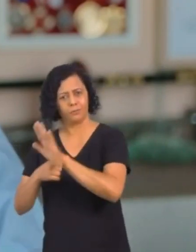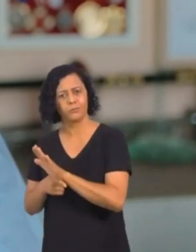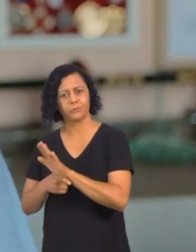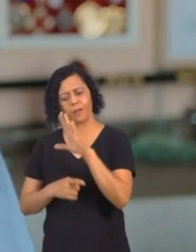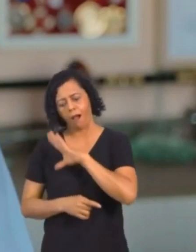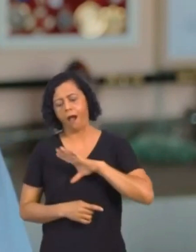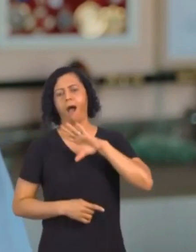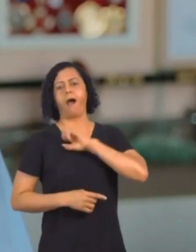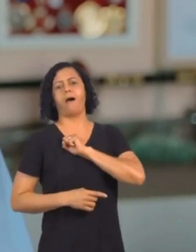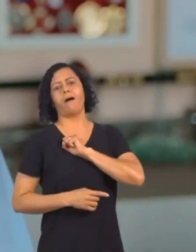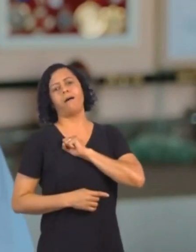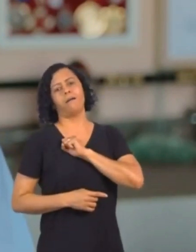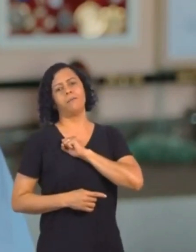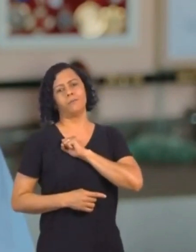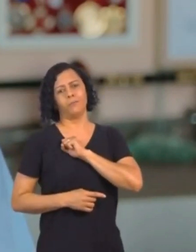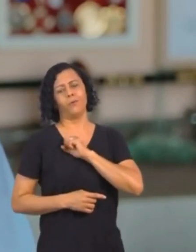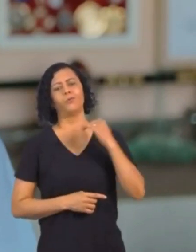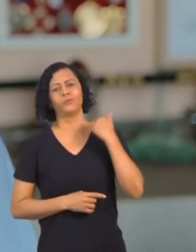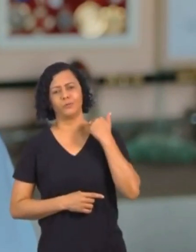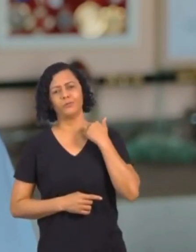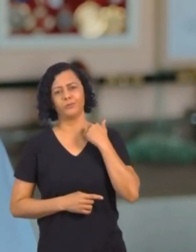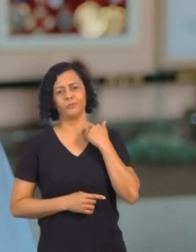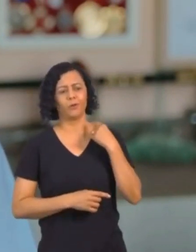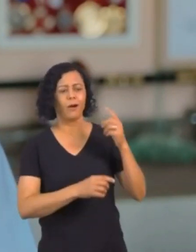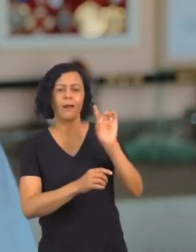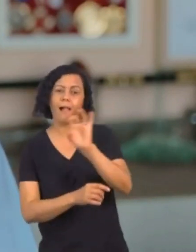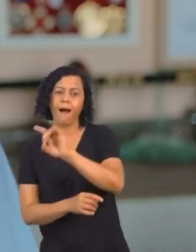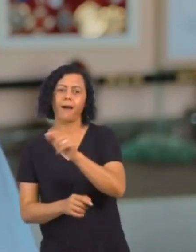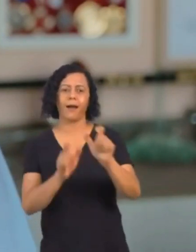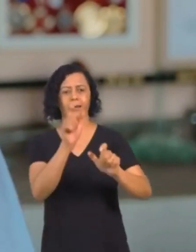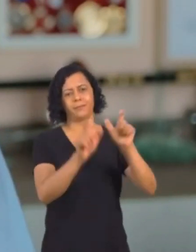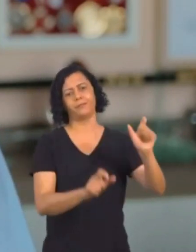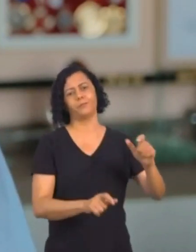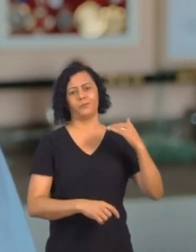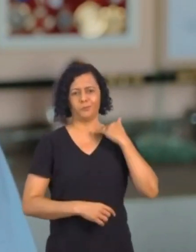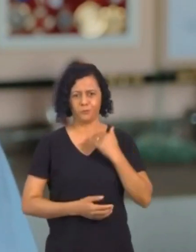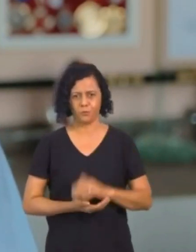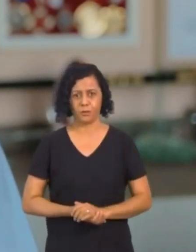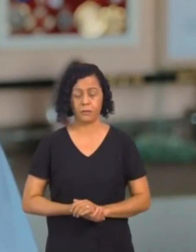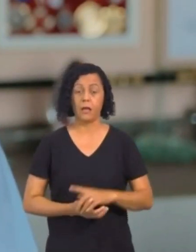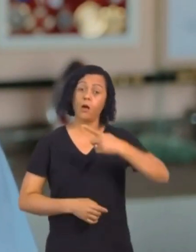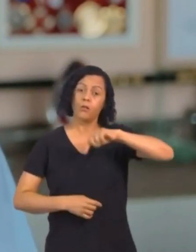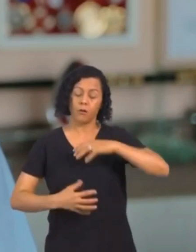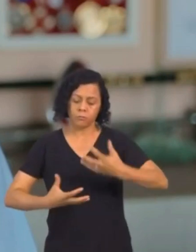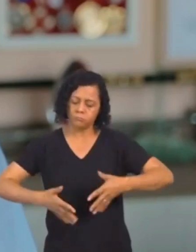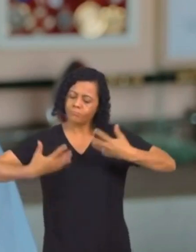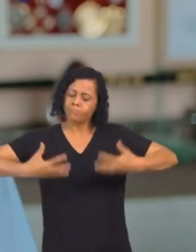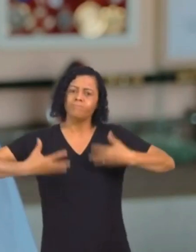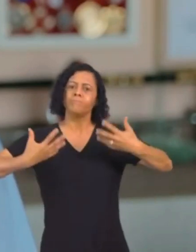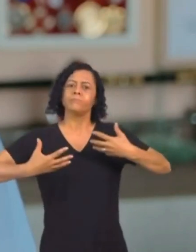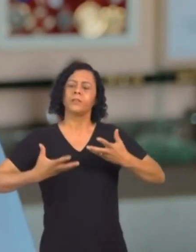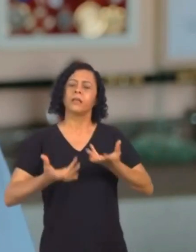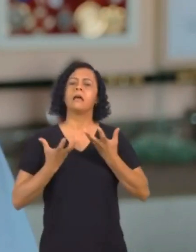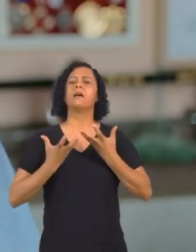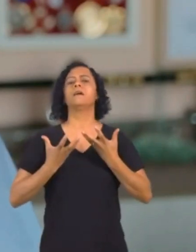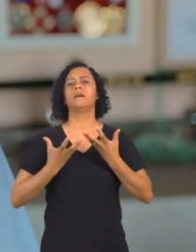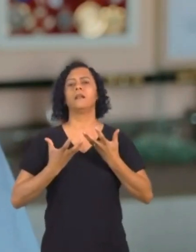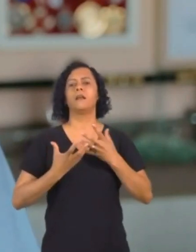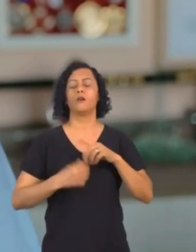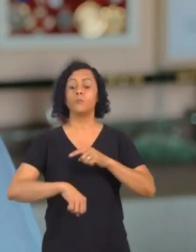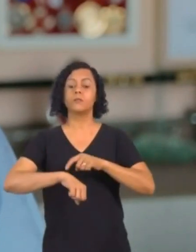pelo amor a Juiz de Fora. É isso que nos está nos movendo, é isso que a gente quer, é dedicar todo o nosso tempo, toda a nossa